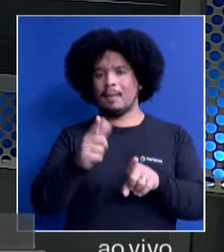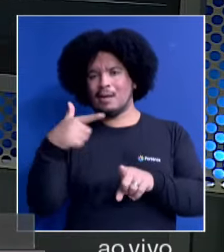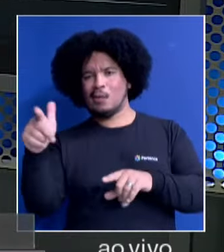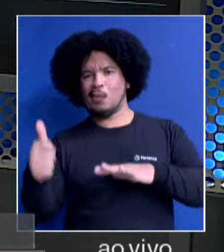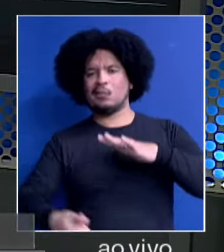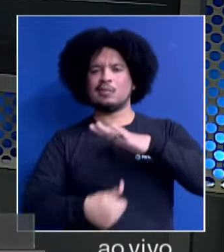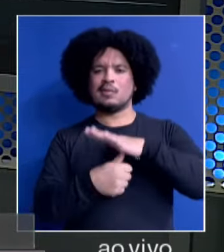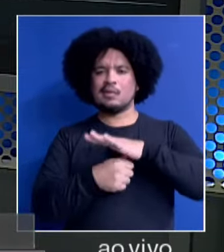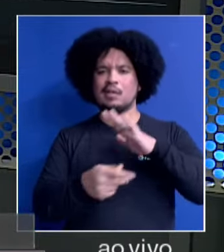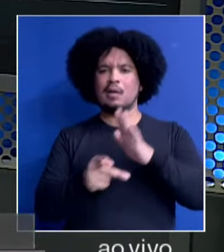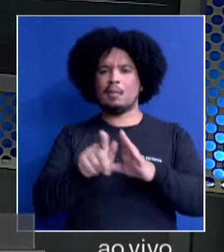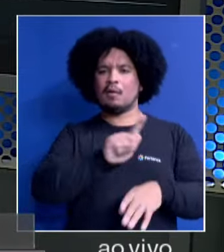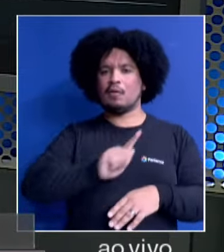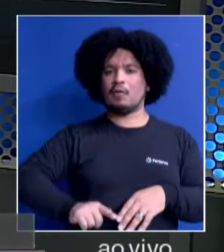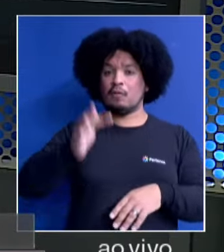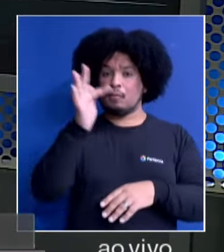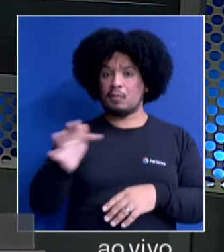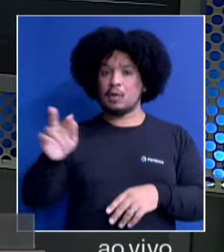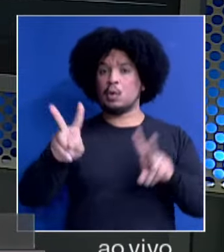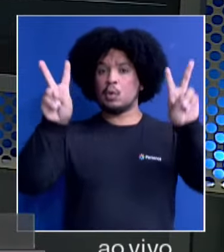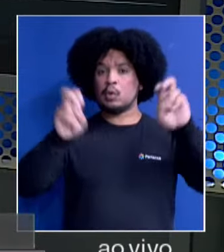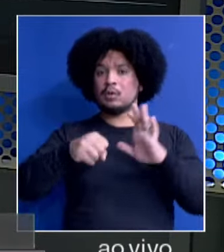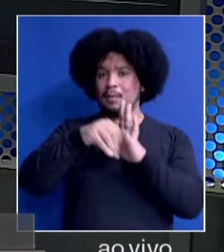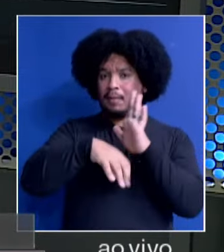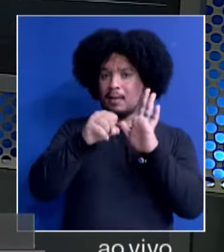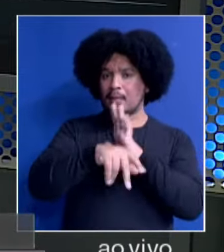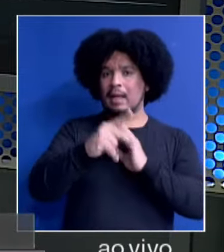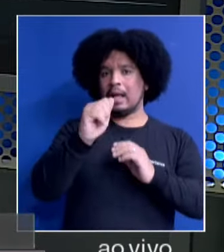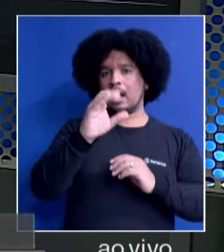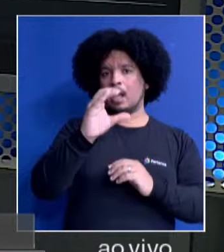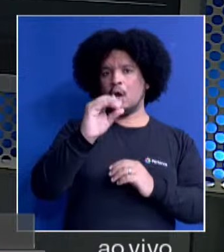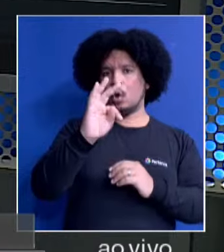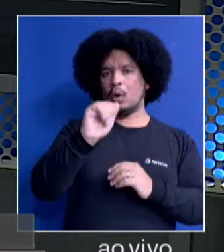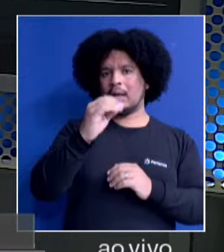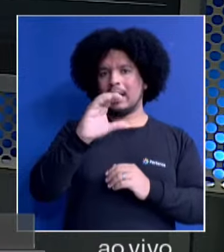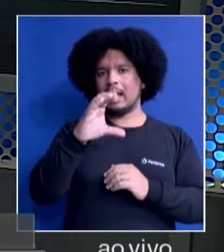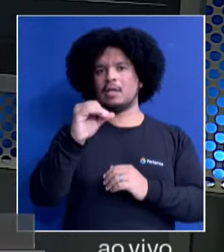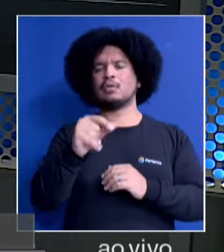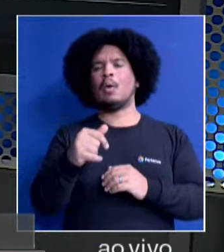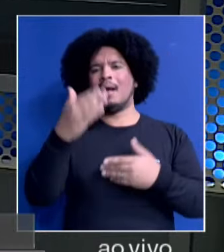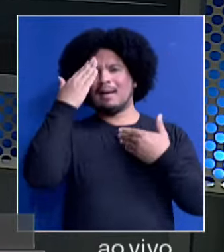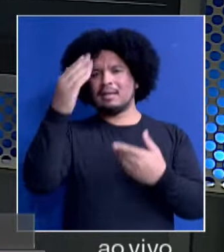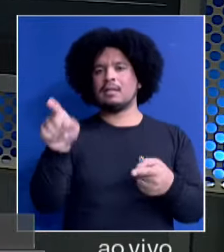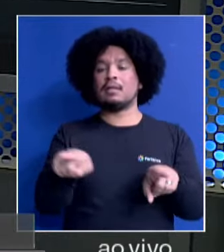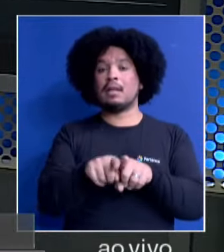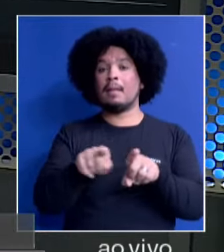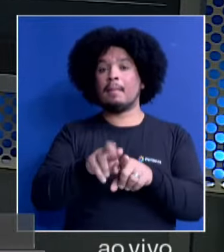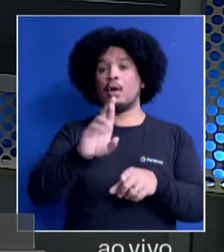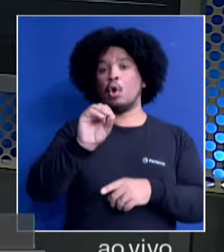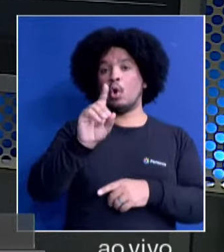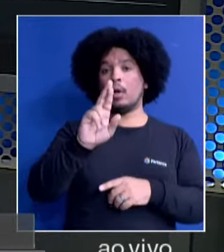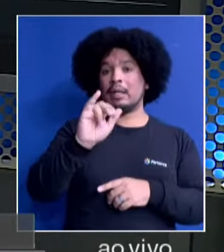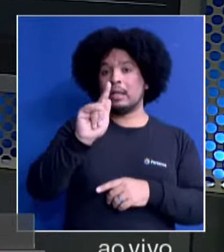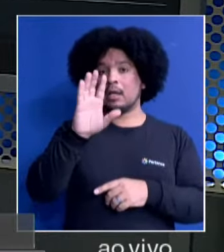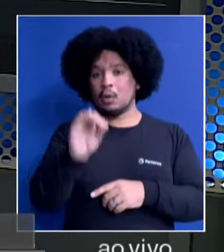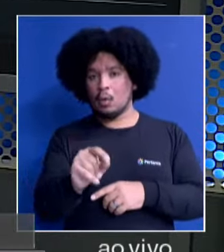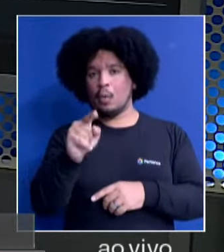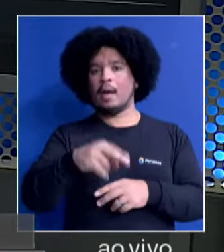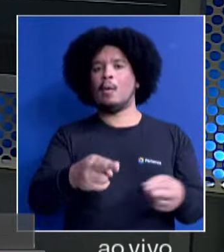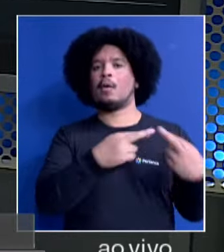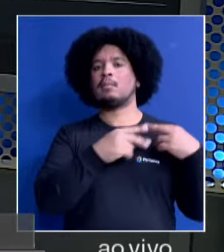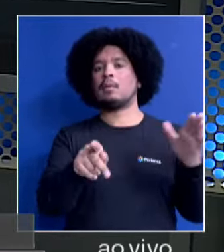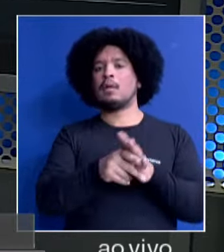autoridades do governo federal sobre esse chamado pacotácio. Deixa eu agradecer também ao Rodrigo Orengo, que é o responsável lá pelo